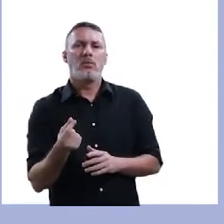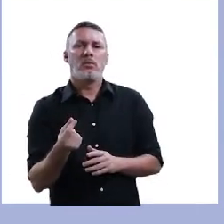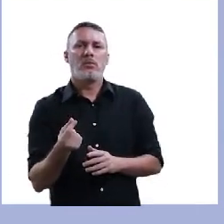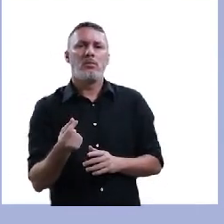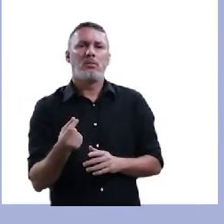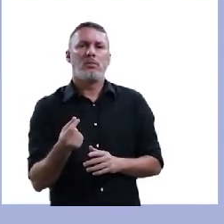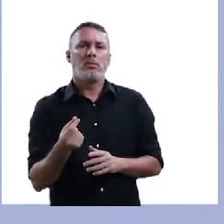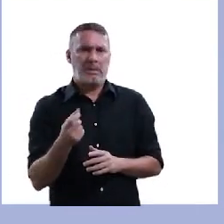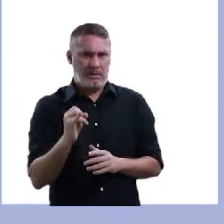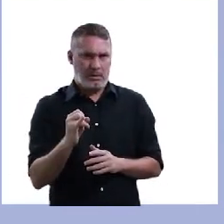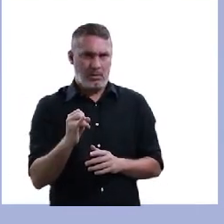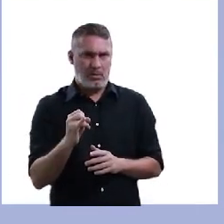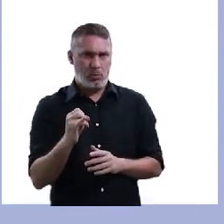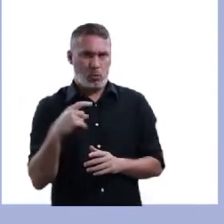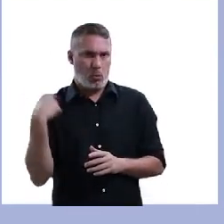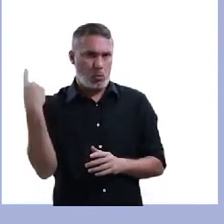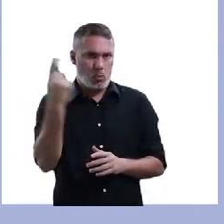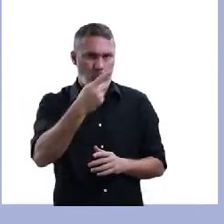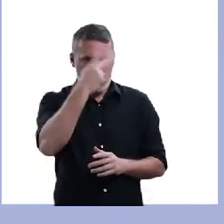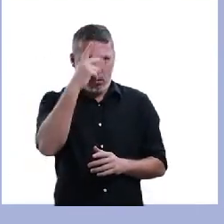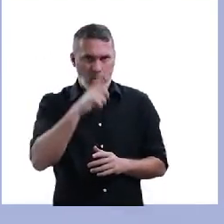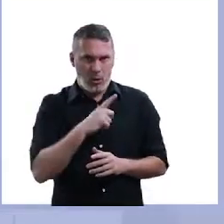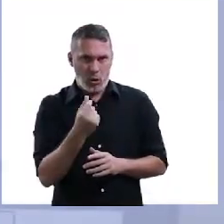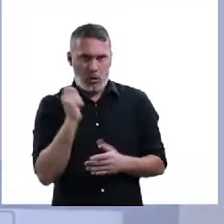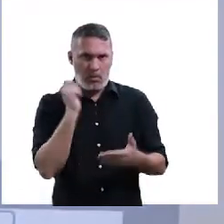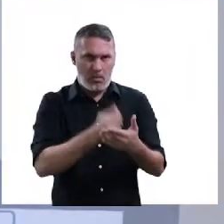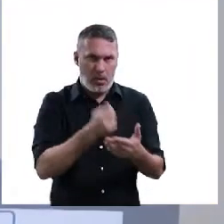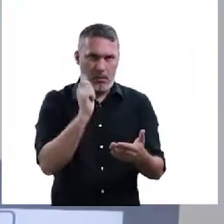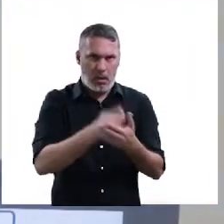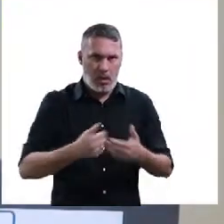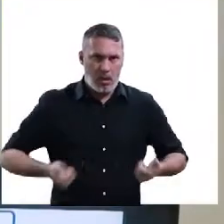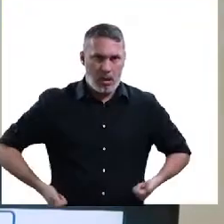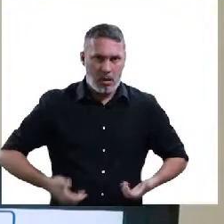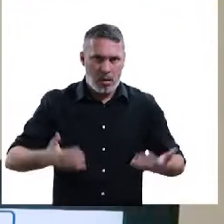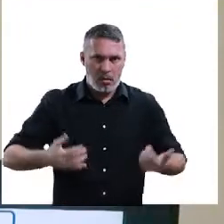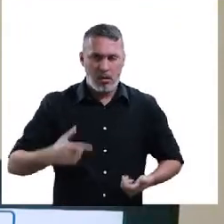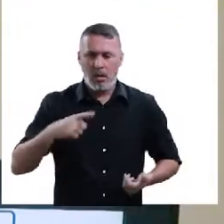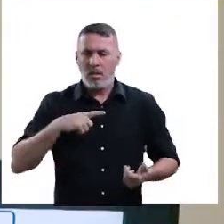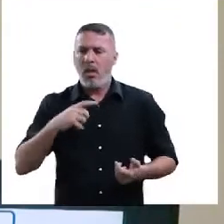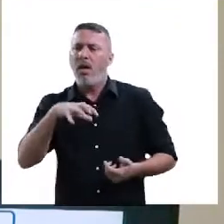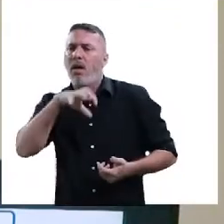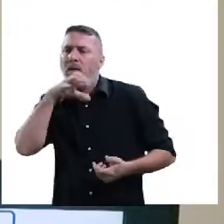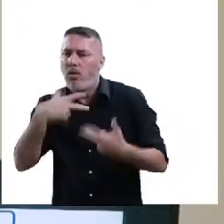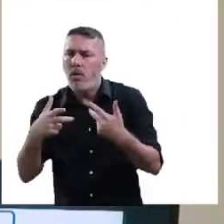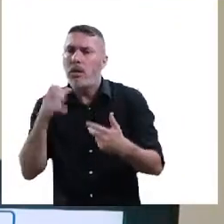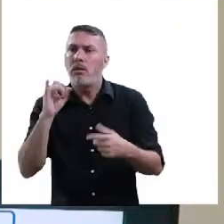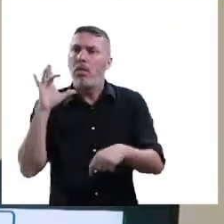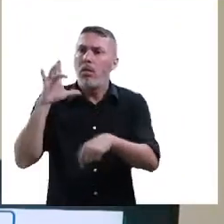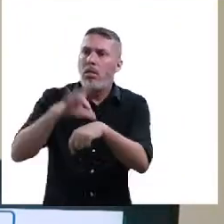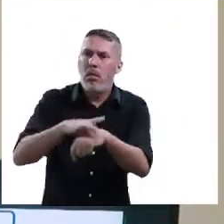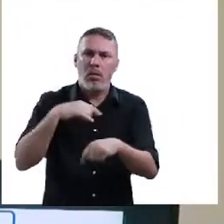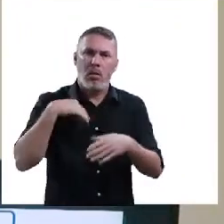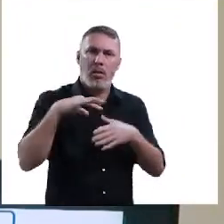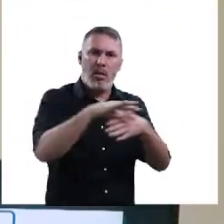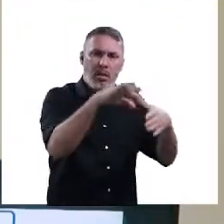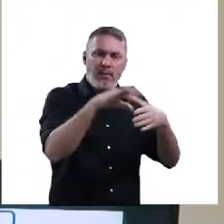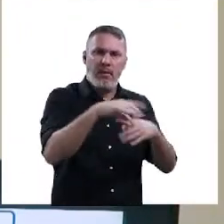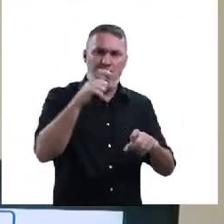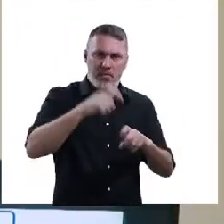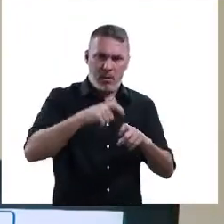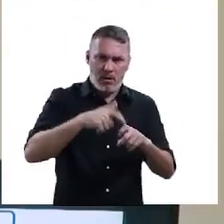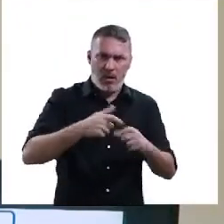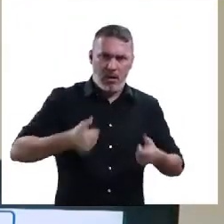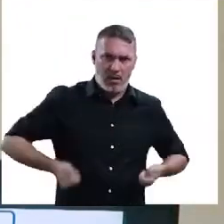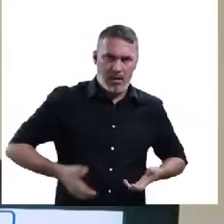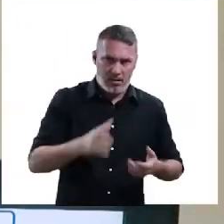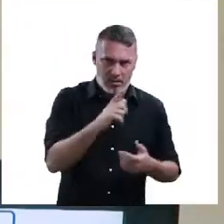Mas e o valor? Será que toda sociedade tem condições de ter um animal e levar, né, para